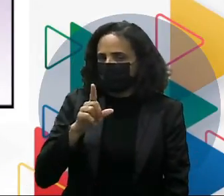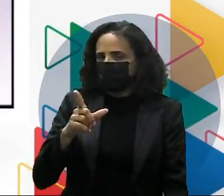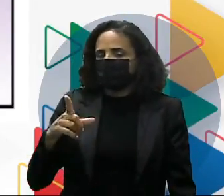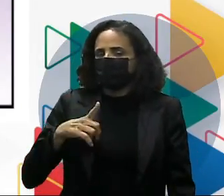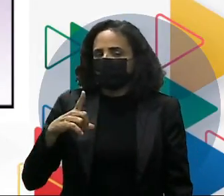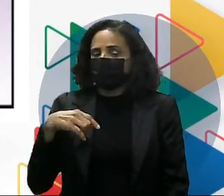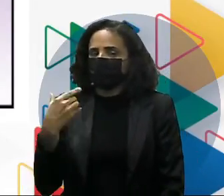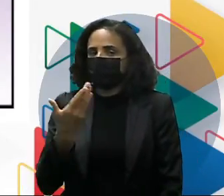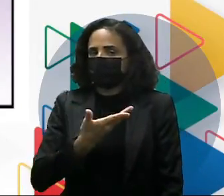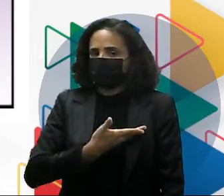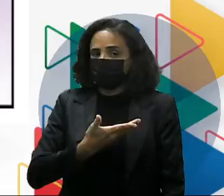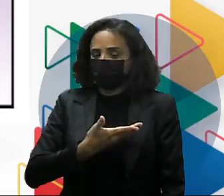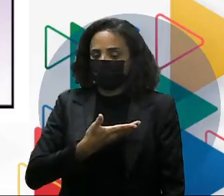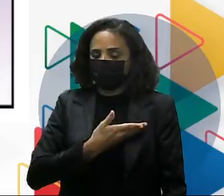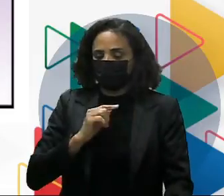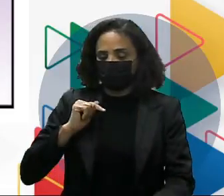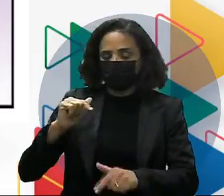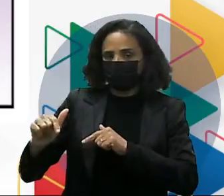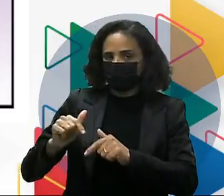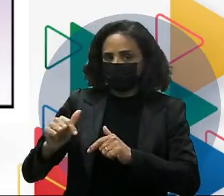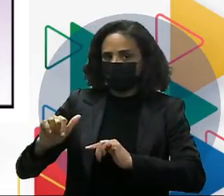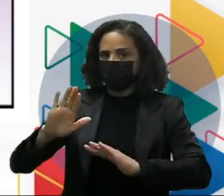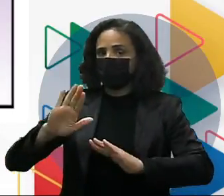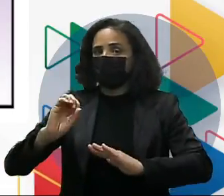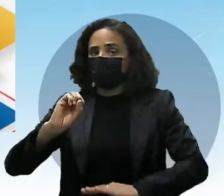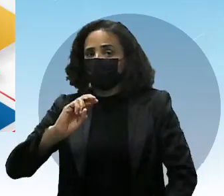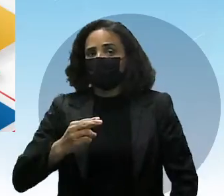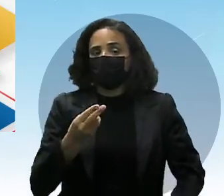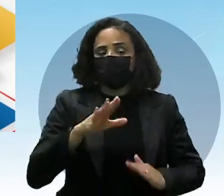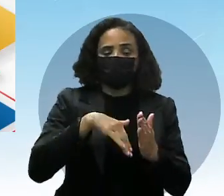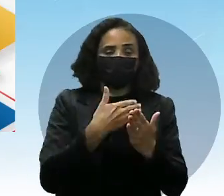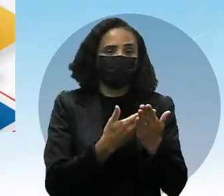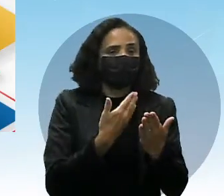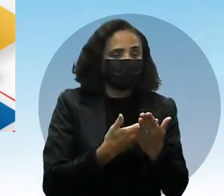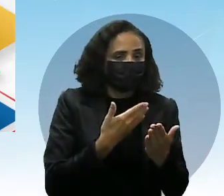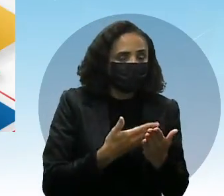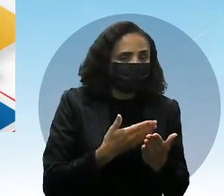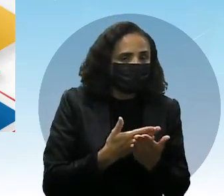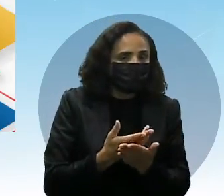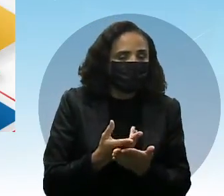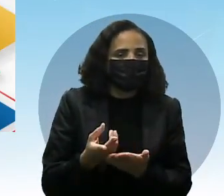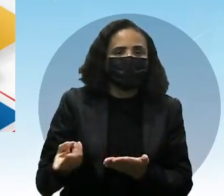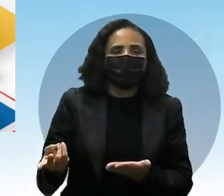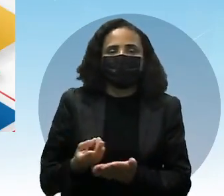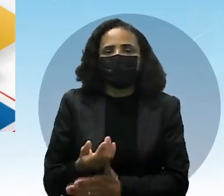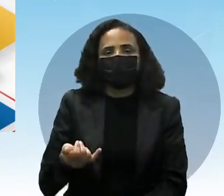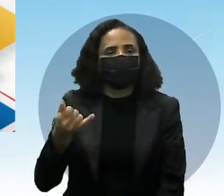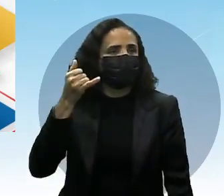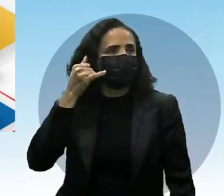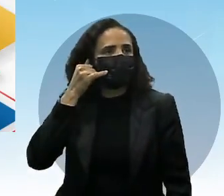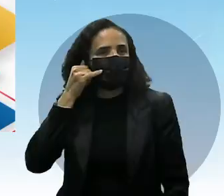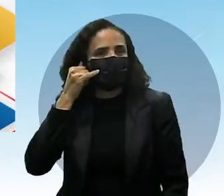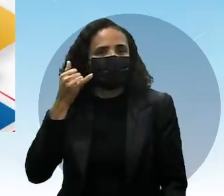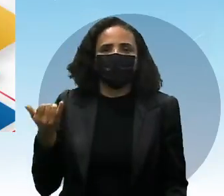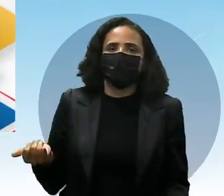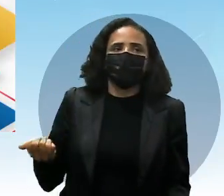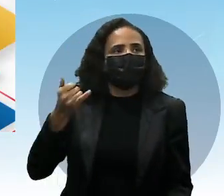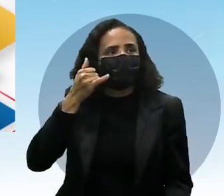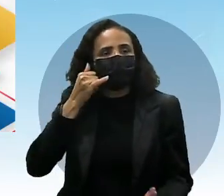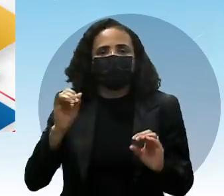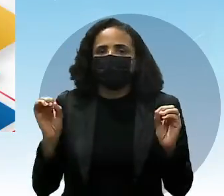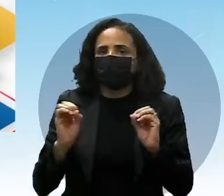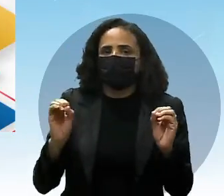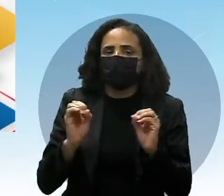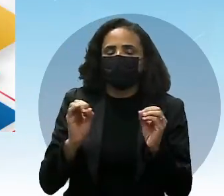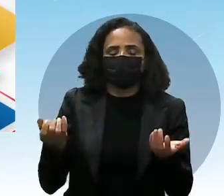coleguinha de trabalho ou da escola que nunca atende o celular. Quando